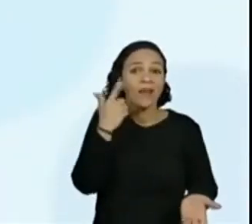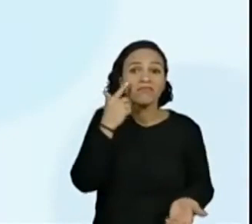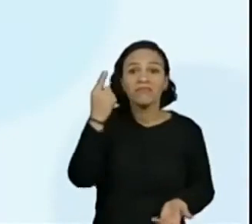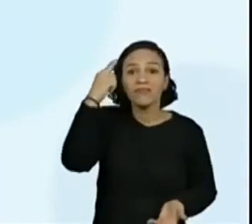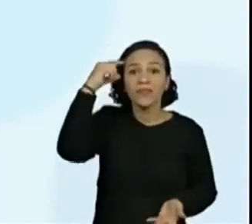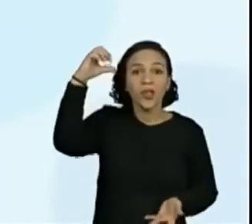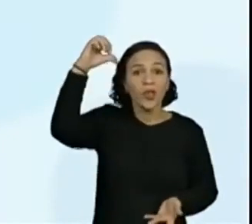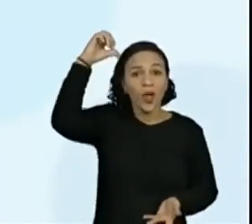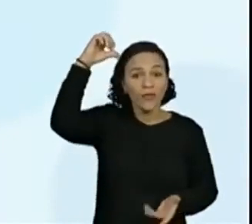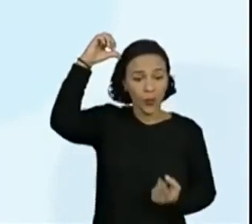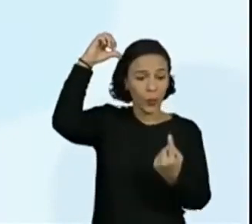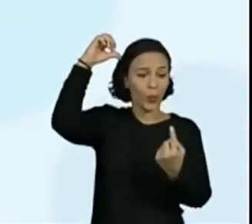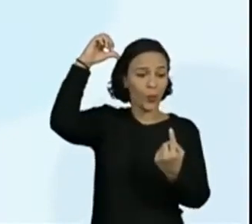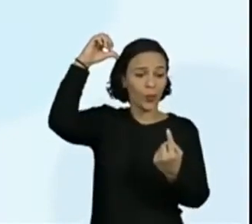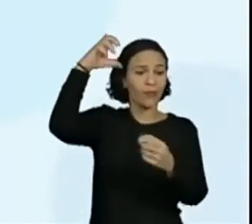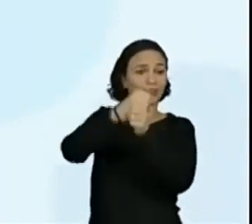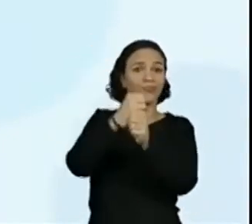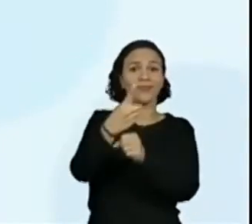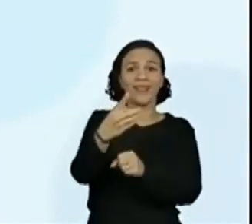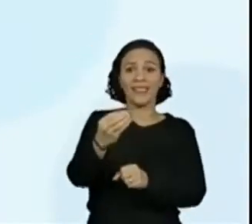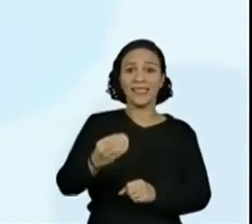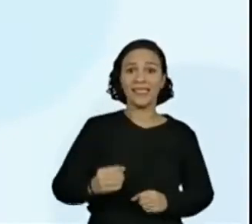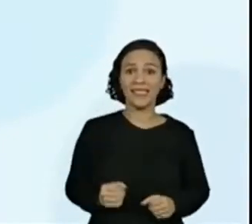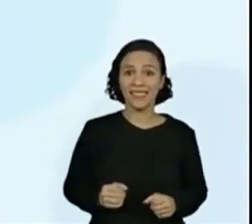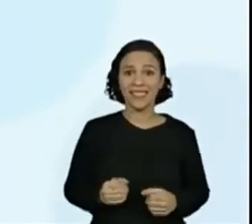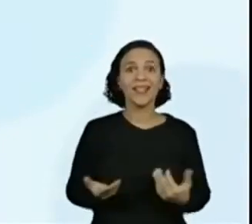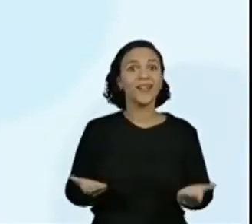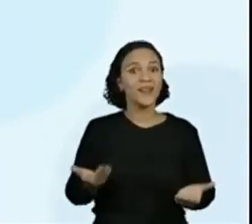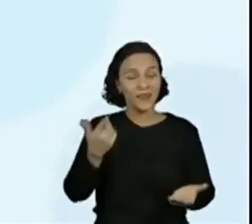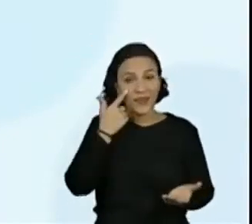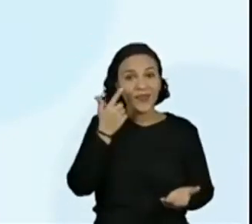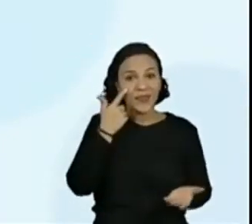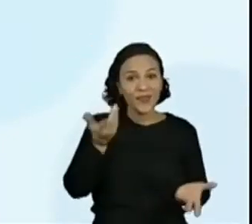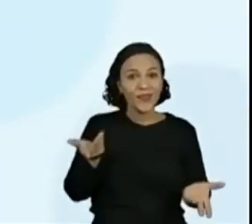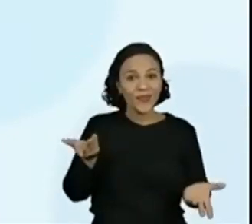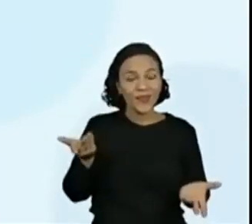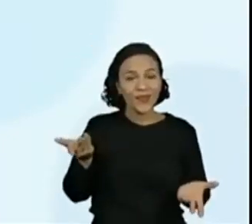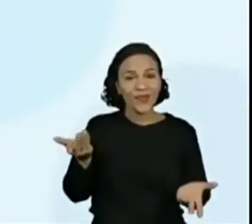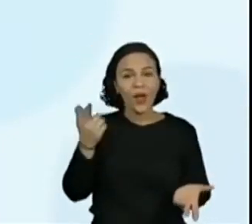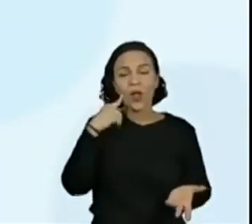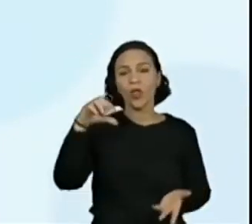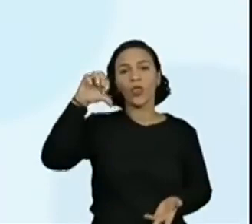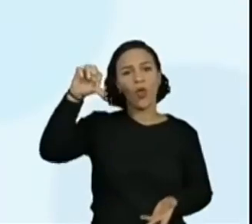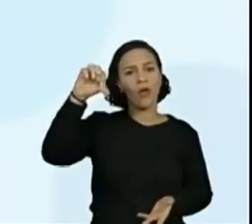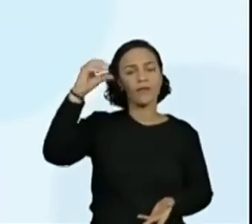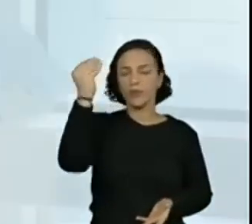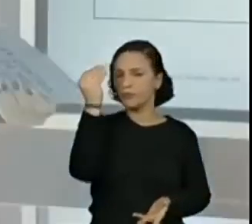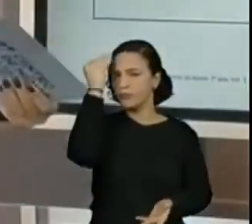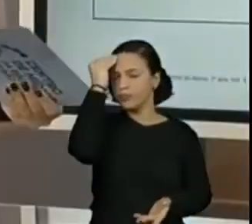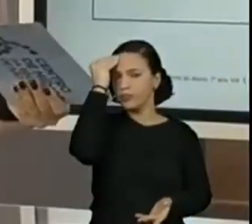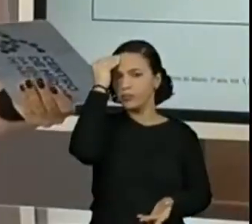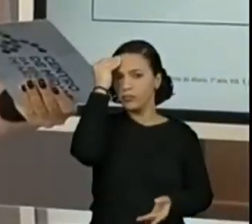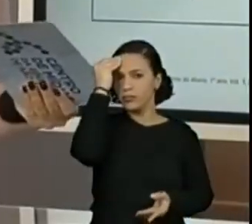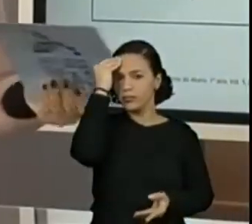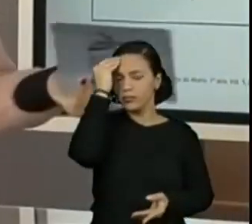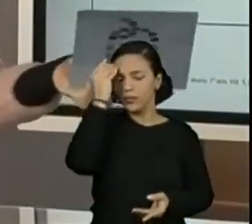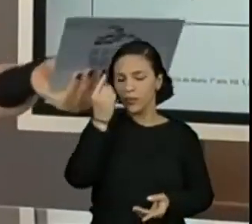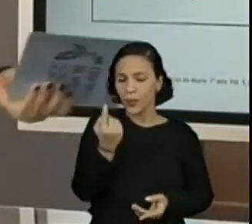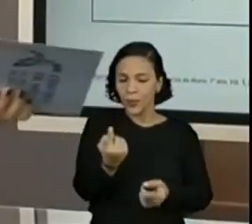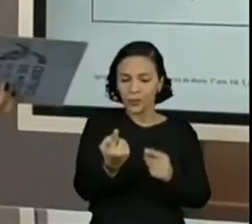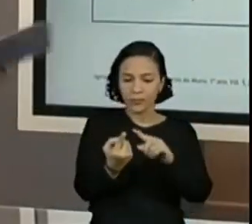9 na cabeça e mais um dedinho, você já sabe que o próximo é 10. Exato. 9 ali na cabeça, mais 1,